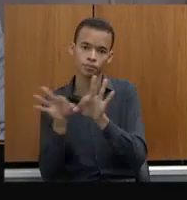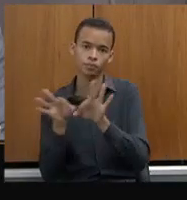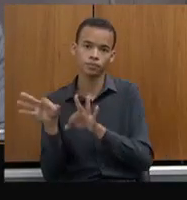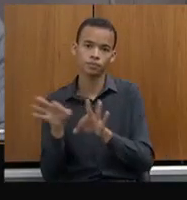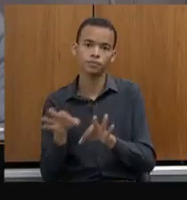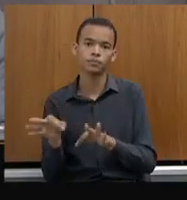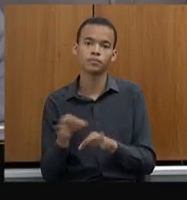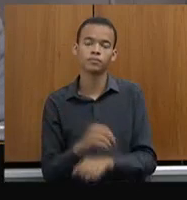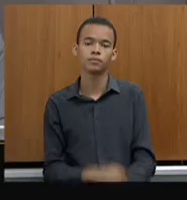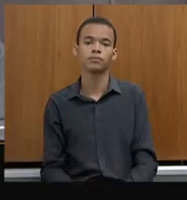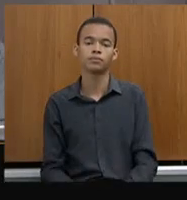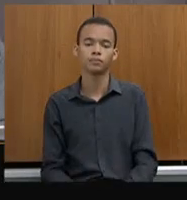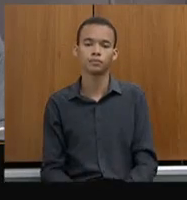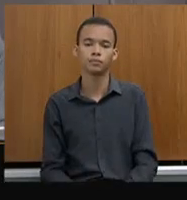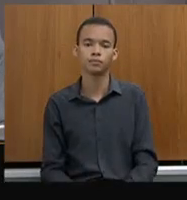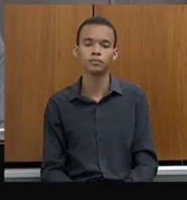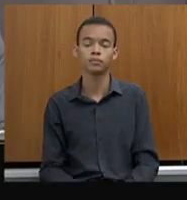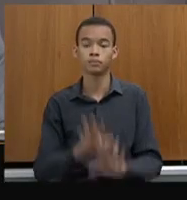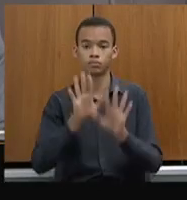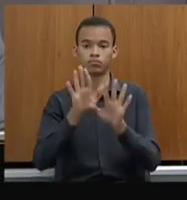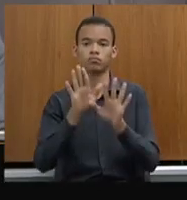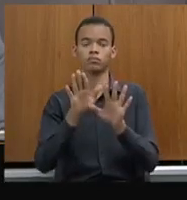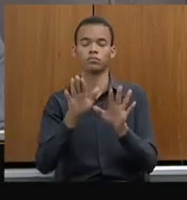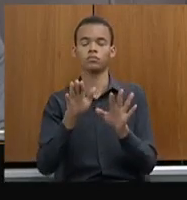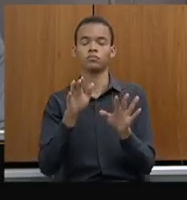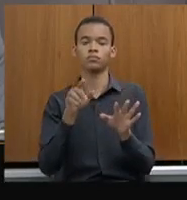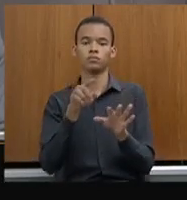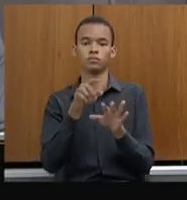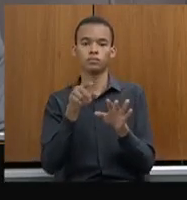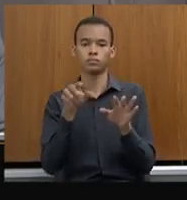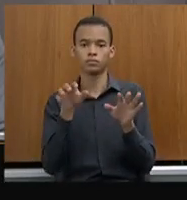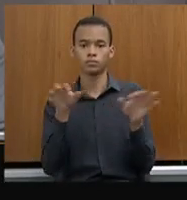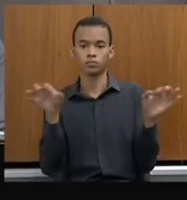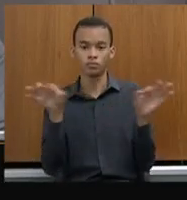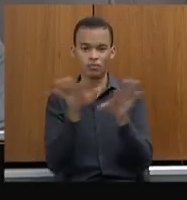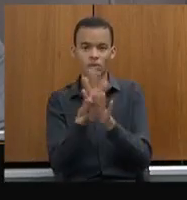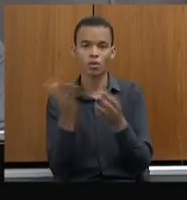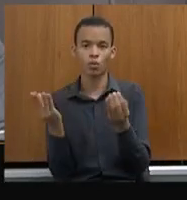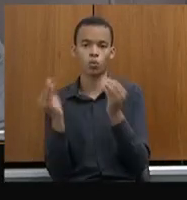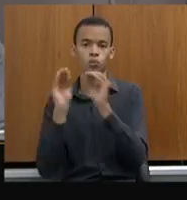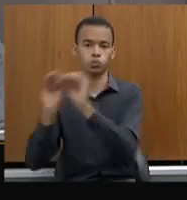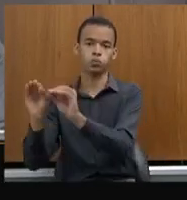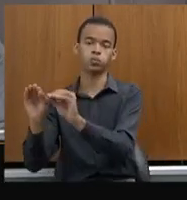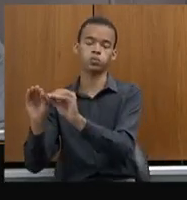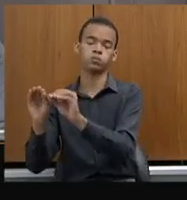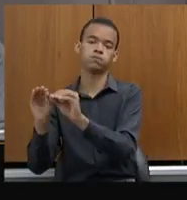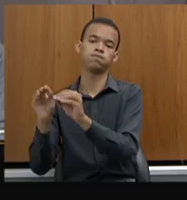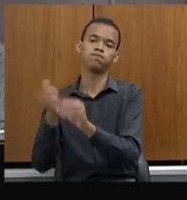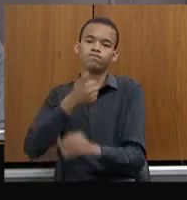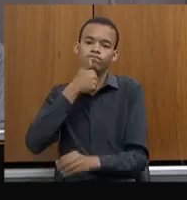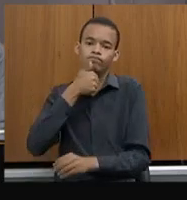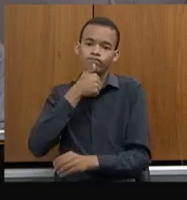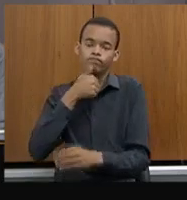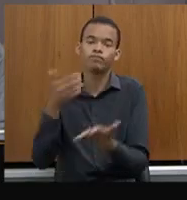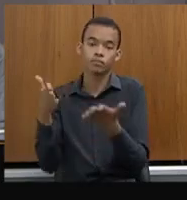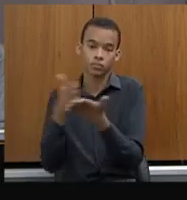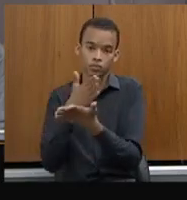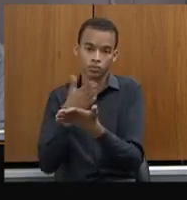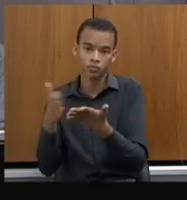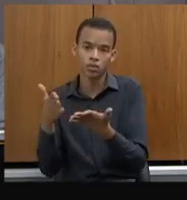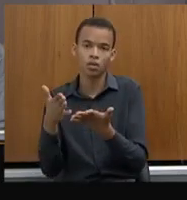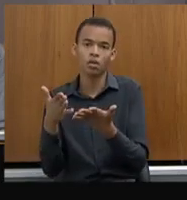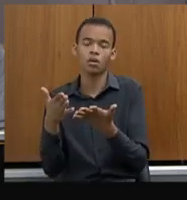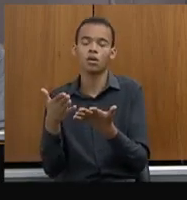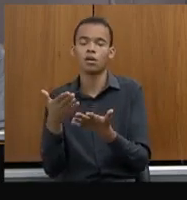totalmente ainda aderido pelos colegas militares, alguns, muitos deles ainda não